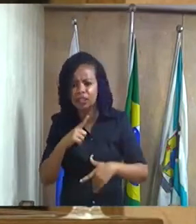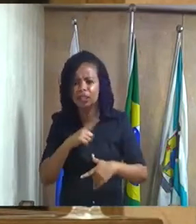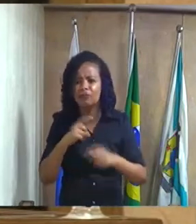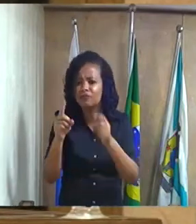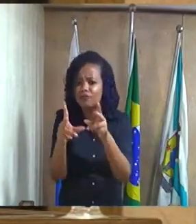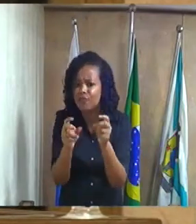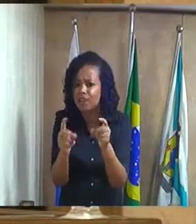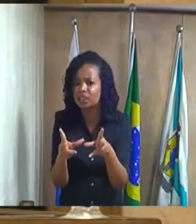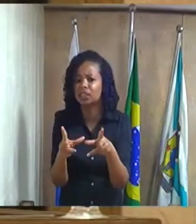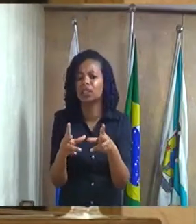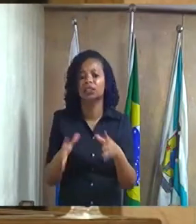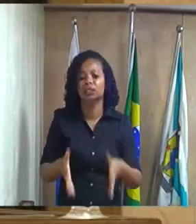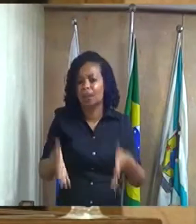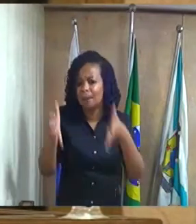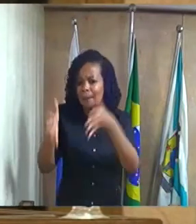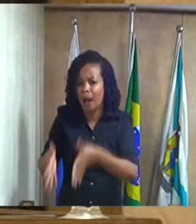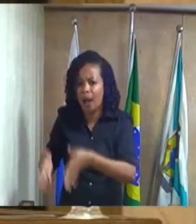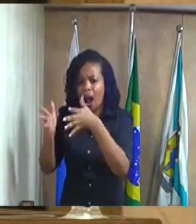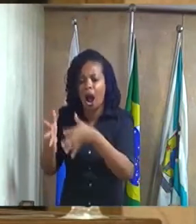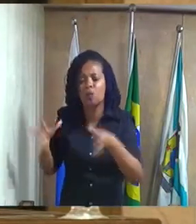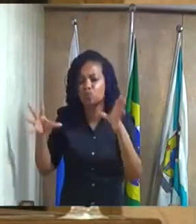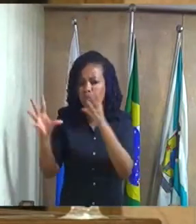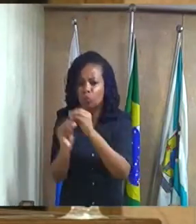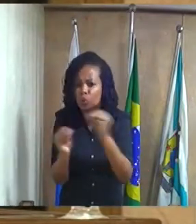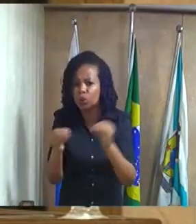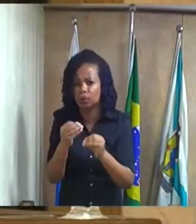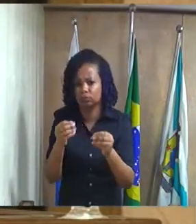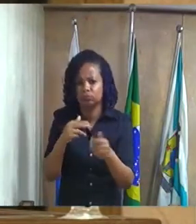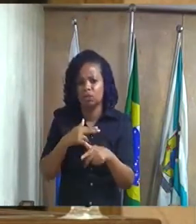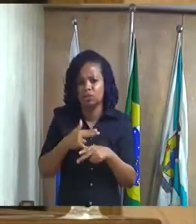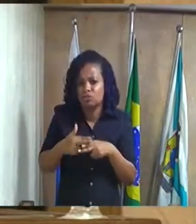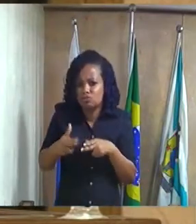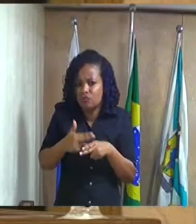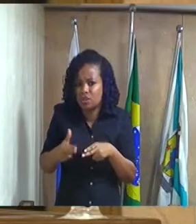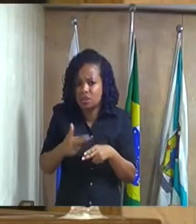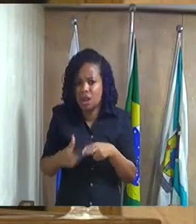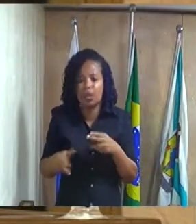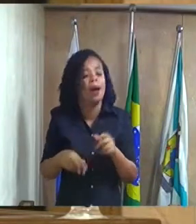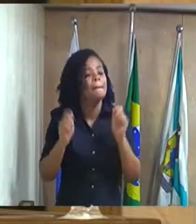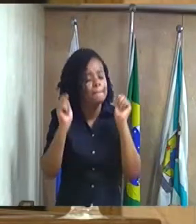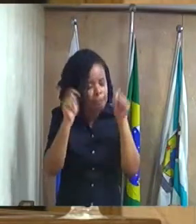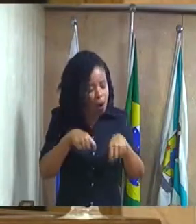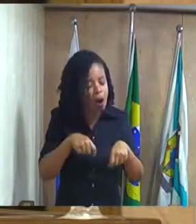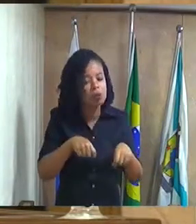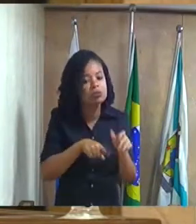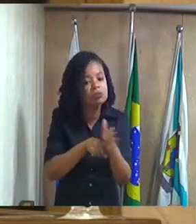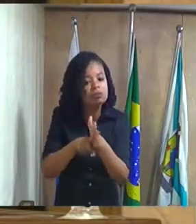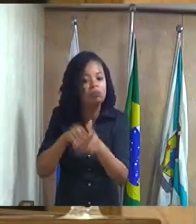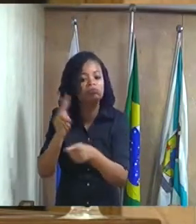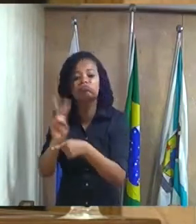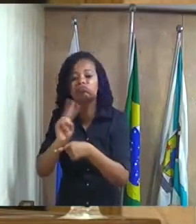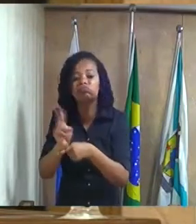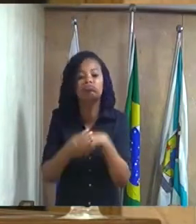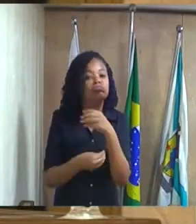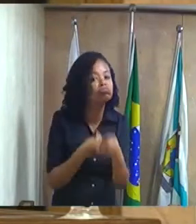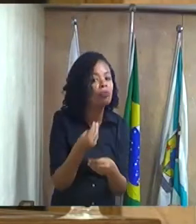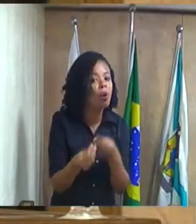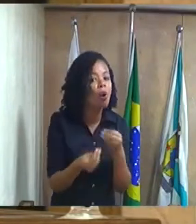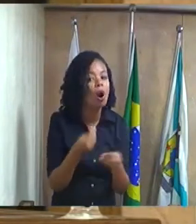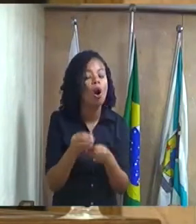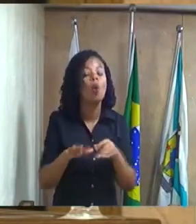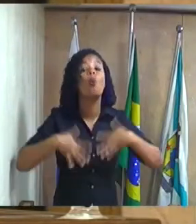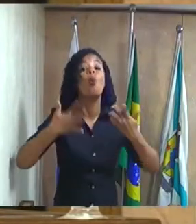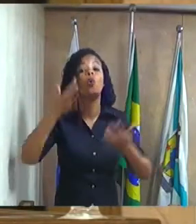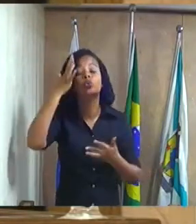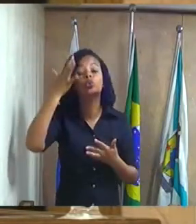apartamento lá às escuras então vossa excelência pode pedir ao Ministério Público para fazer uma investigação o que foi feito e qual a solução que